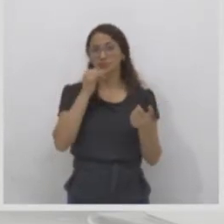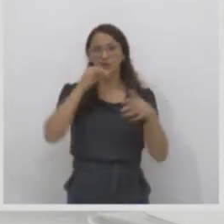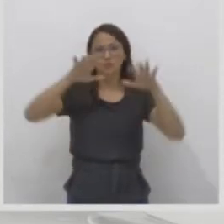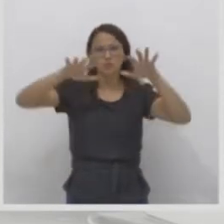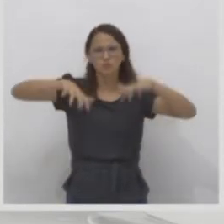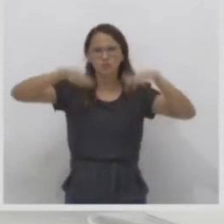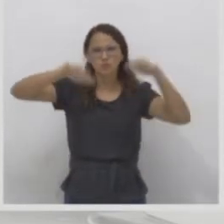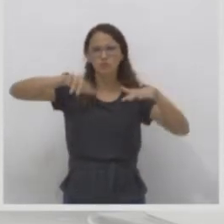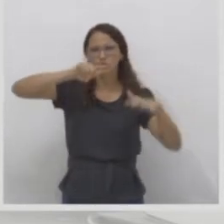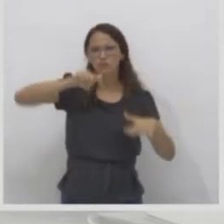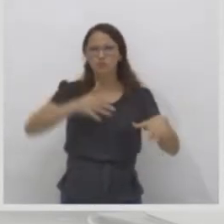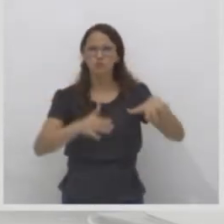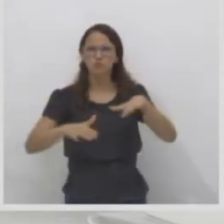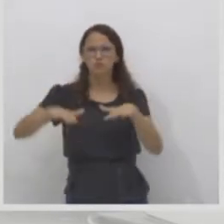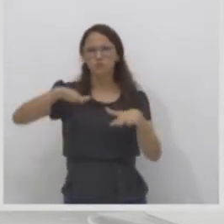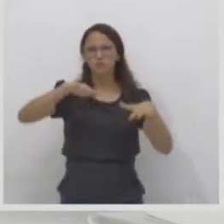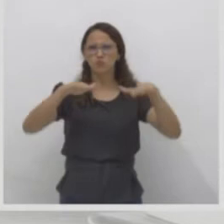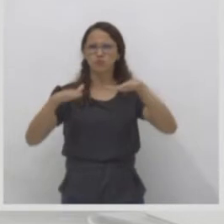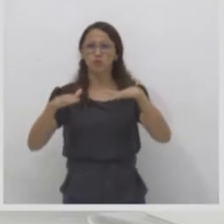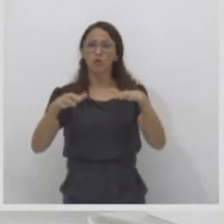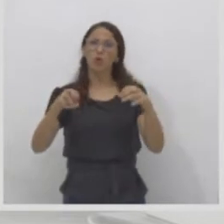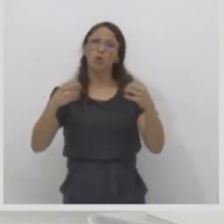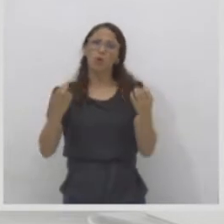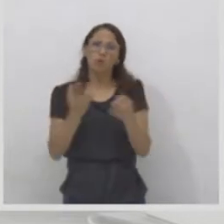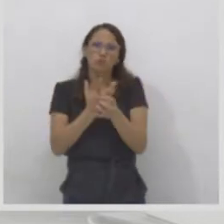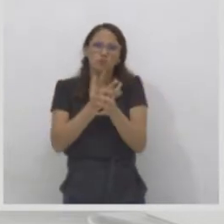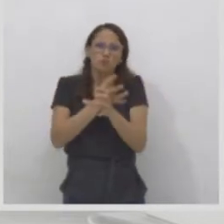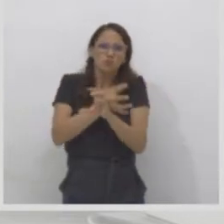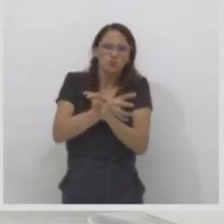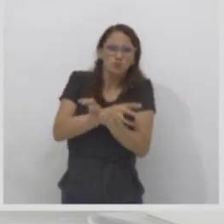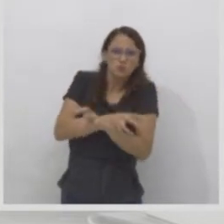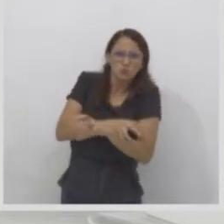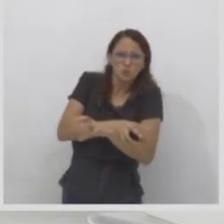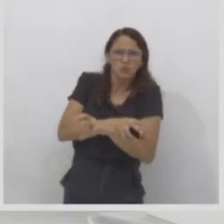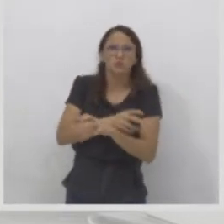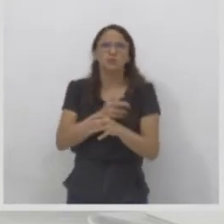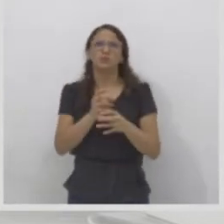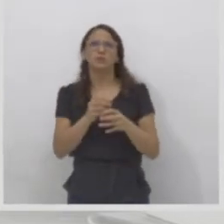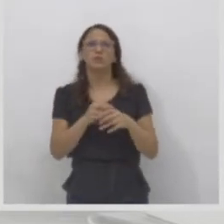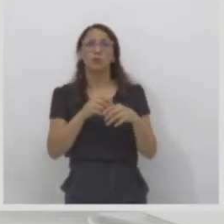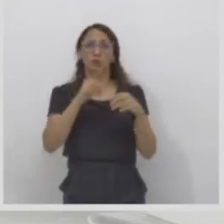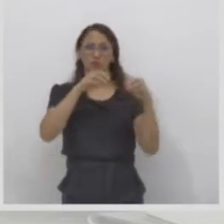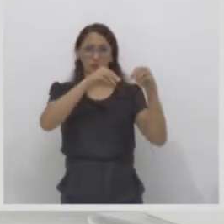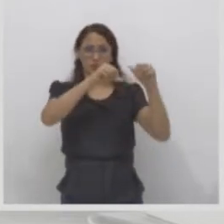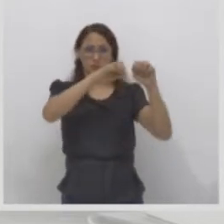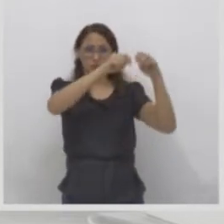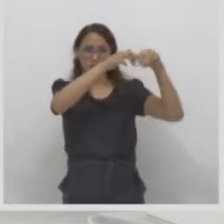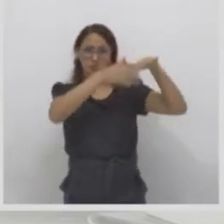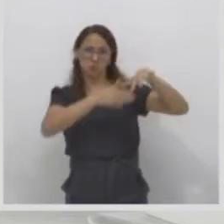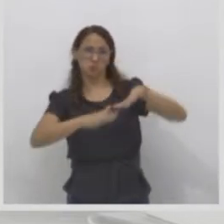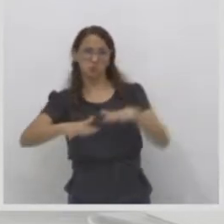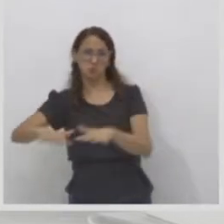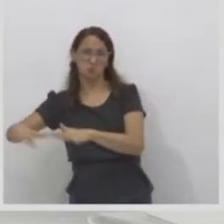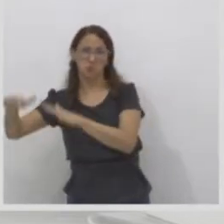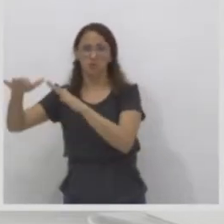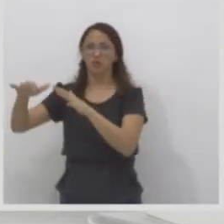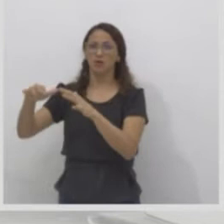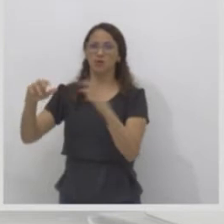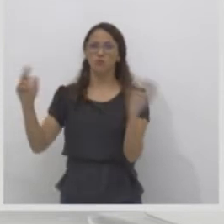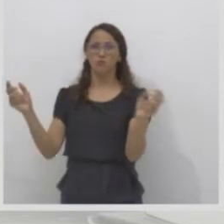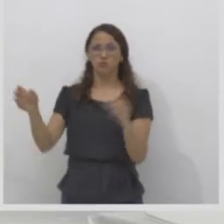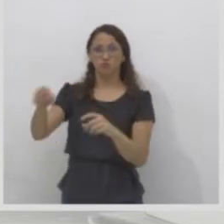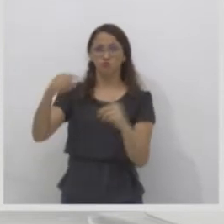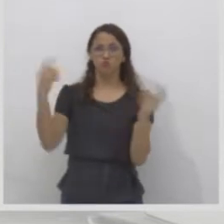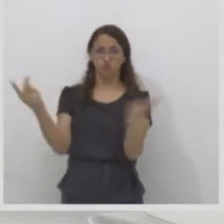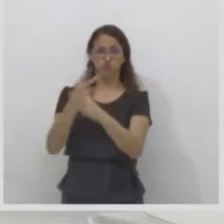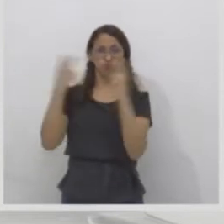envolvem secas, deslizamentos, furacões, erupções vulcânicas. Isso tudo